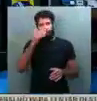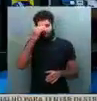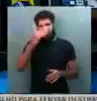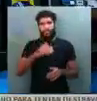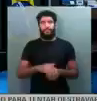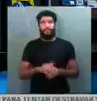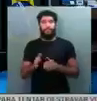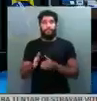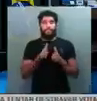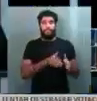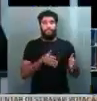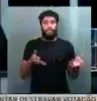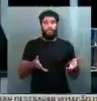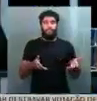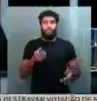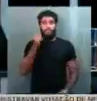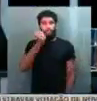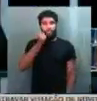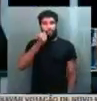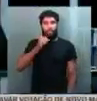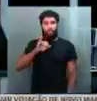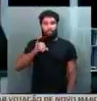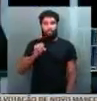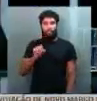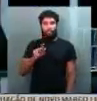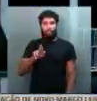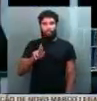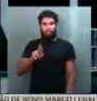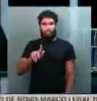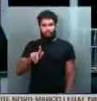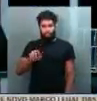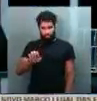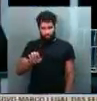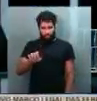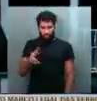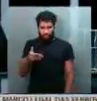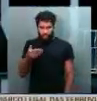senhoria. Eu indago o senador Jorge Cajuru, se deseja fazer uso da réplica.